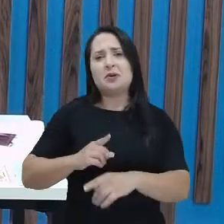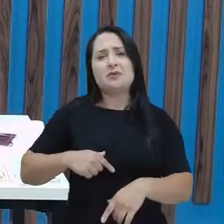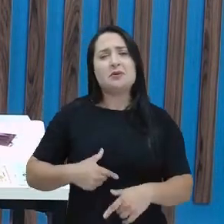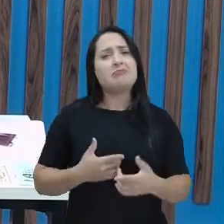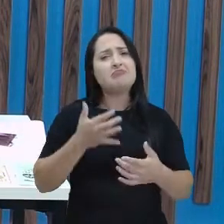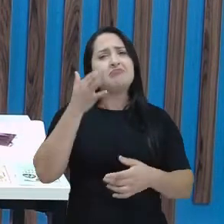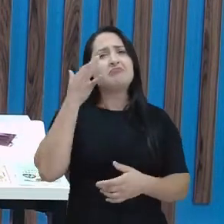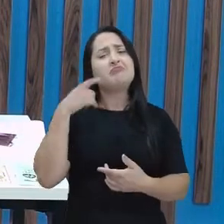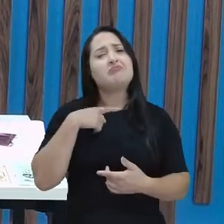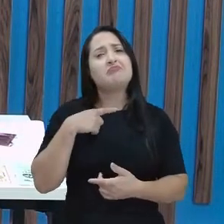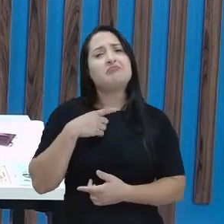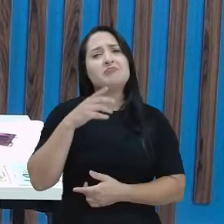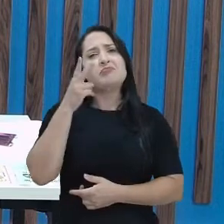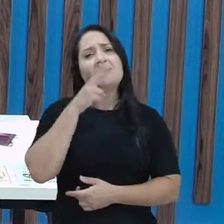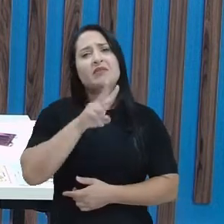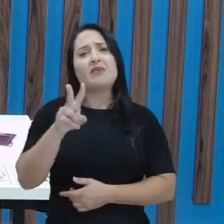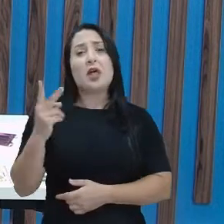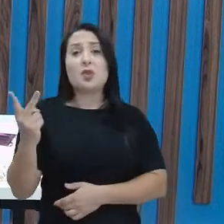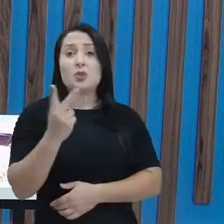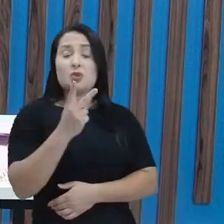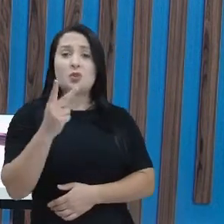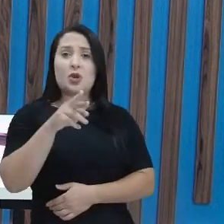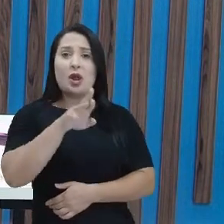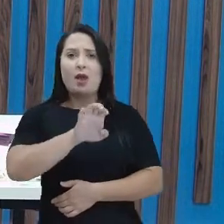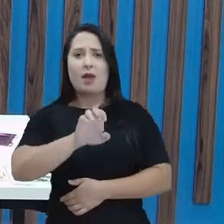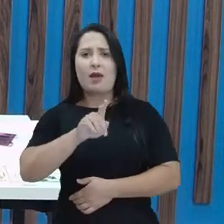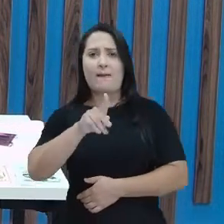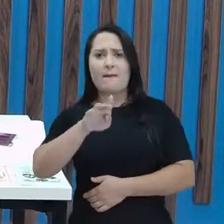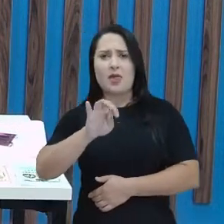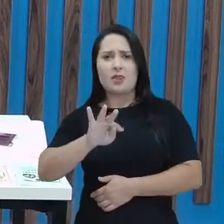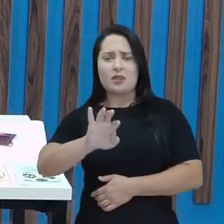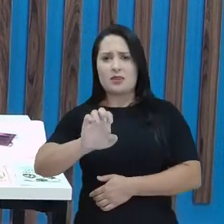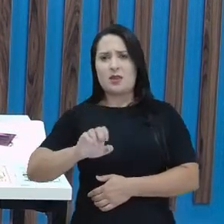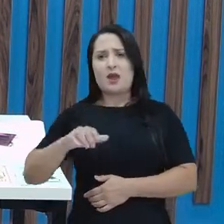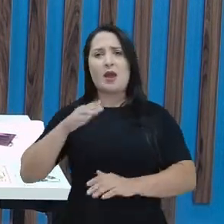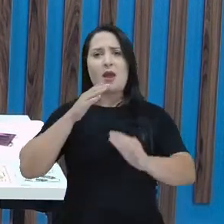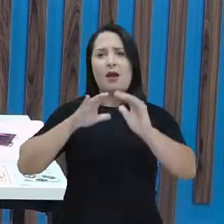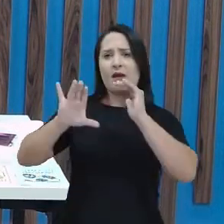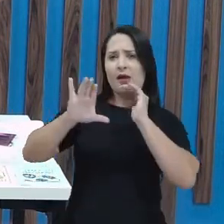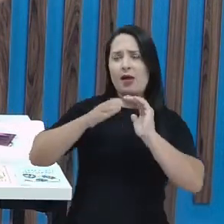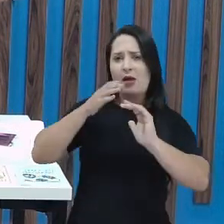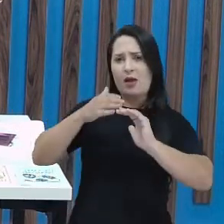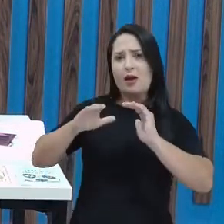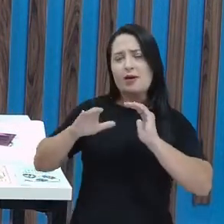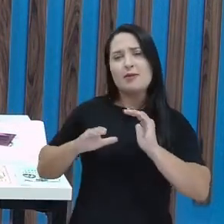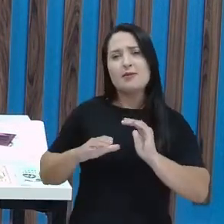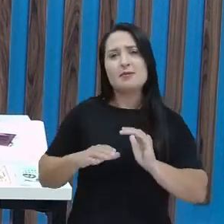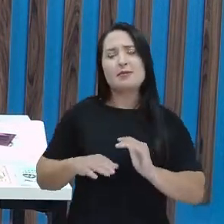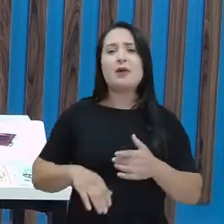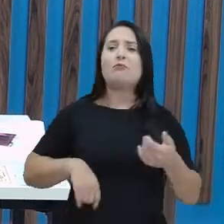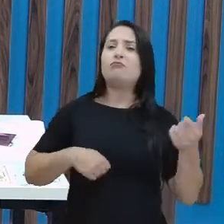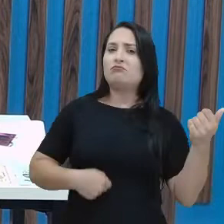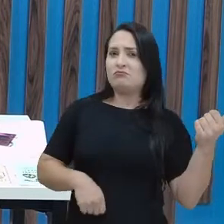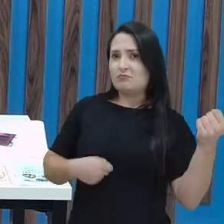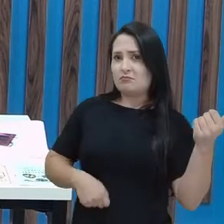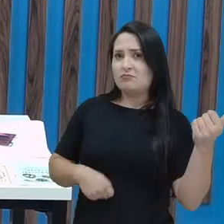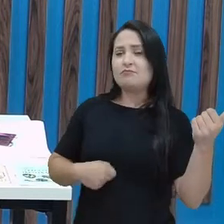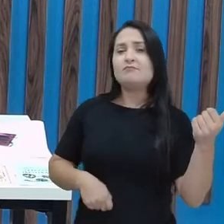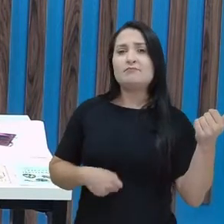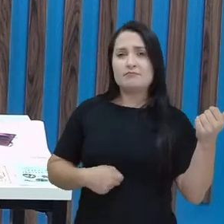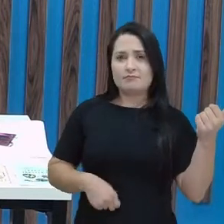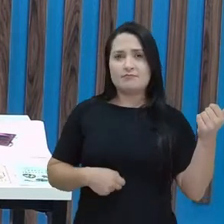presenciando dois repentistas, tá certo? Quem canta o repente são os